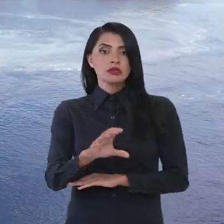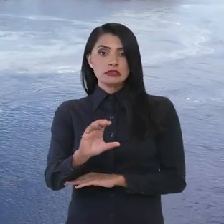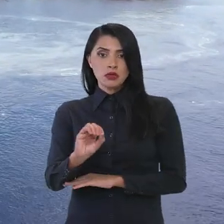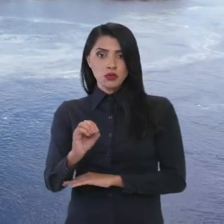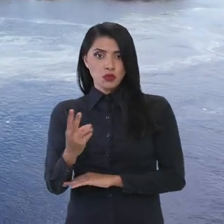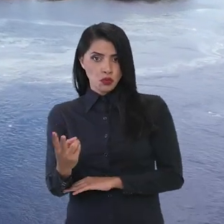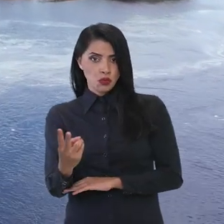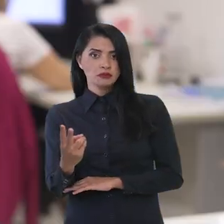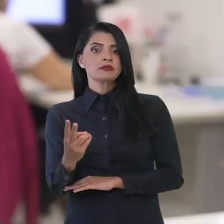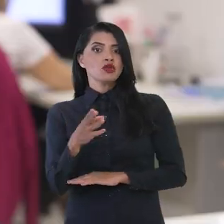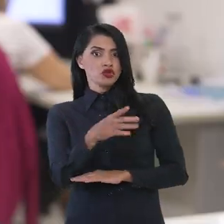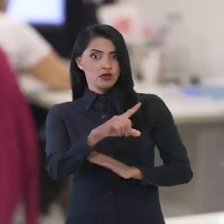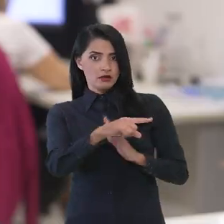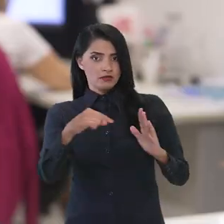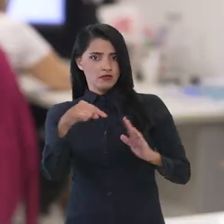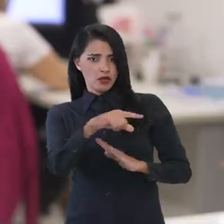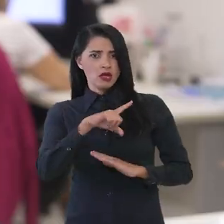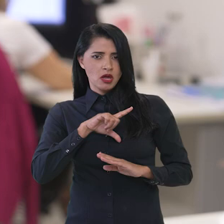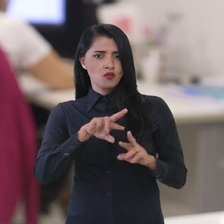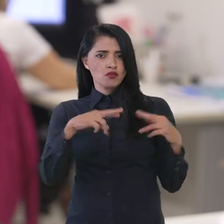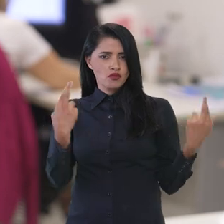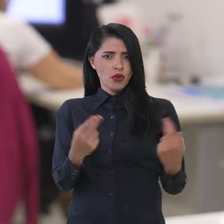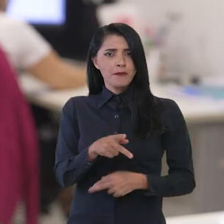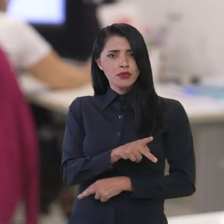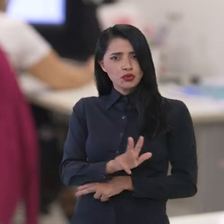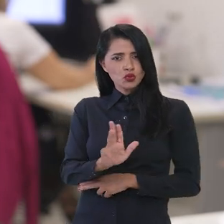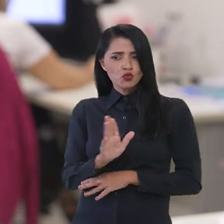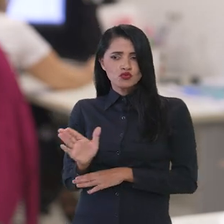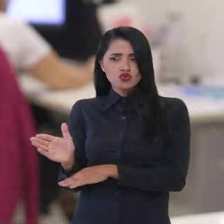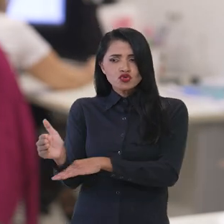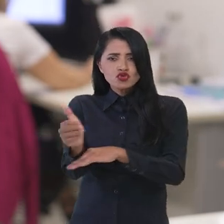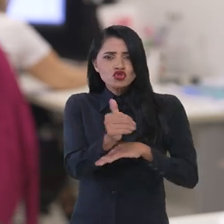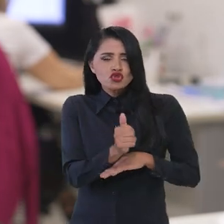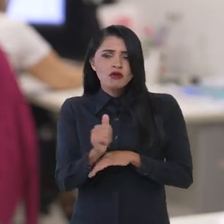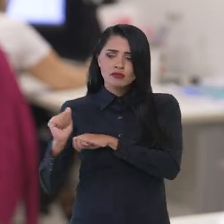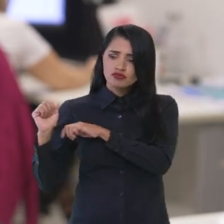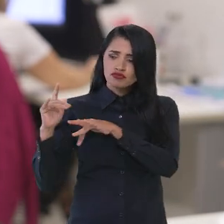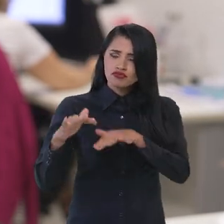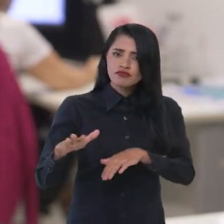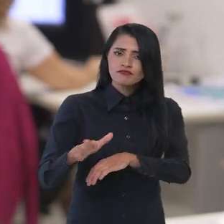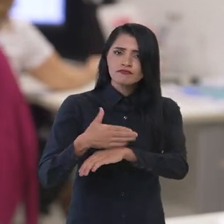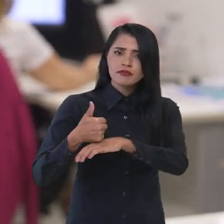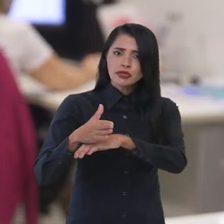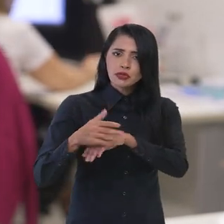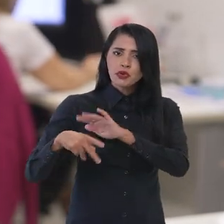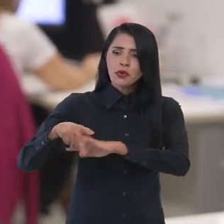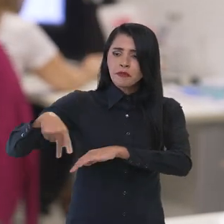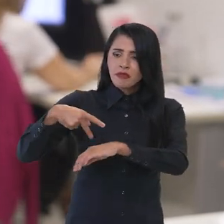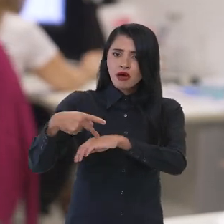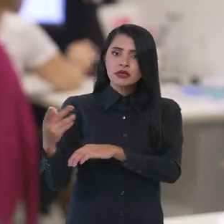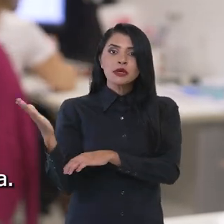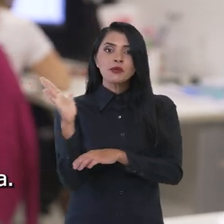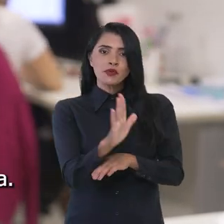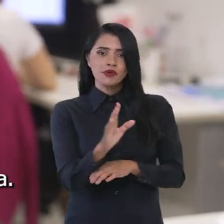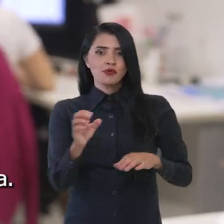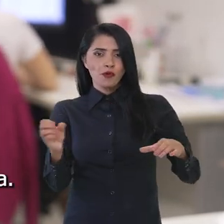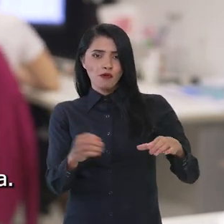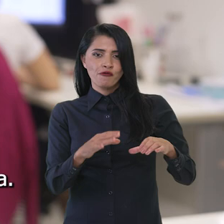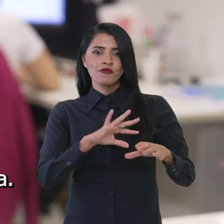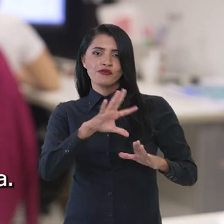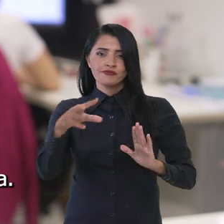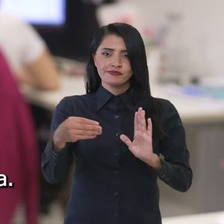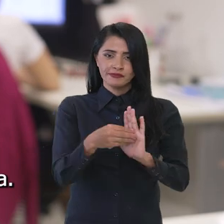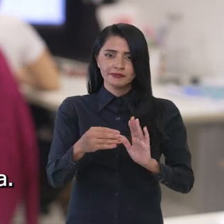Crédito de Carbono. Já no Palácio do Planalto, uma cerimônia com o presidente Lula reúne embaixadores de países que